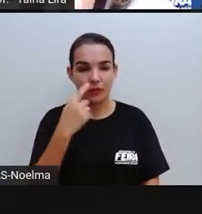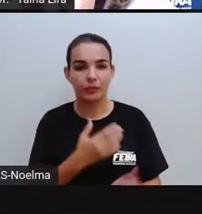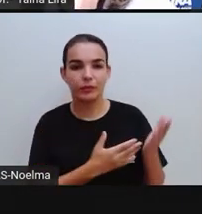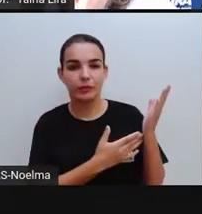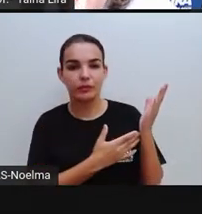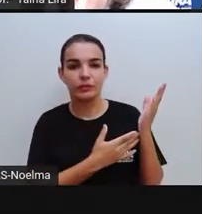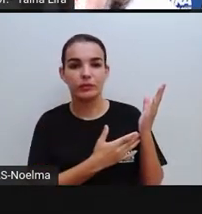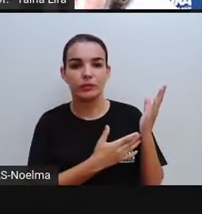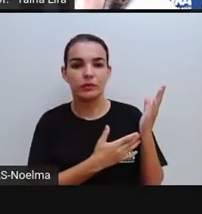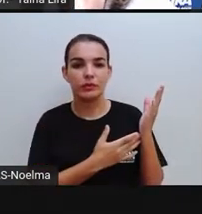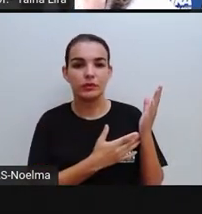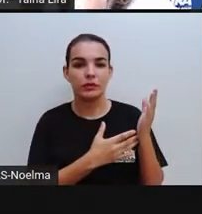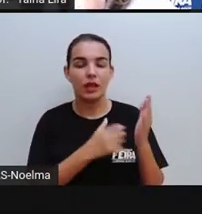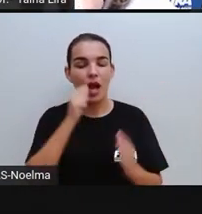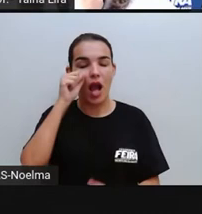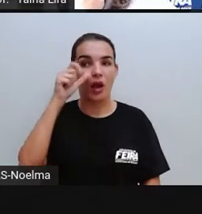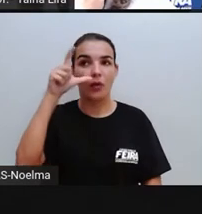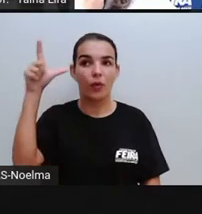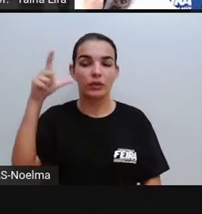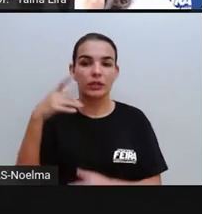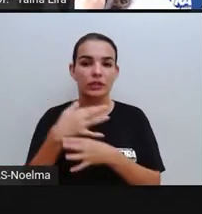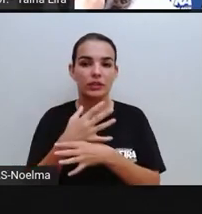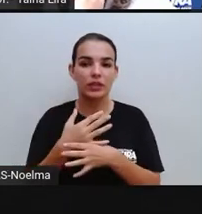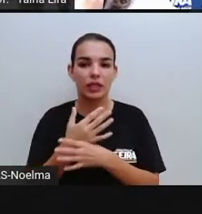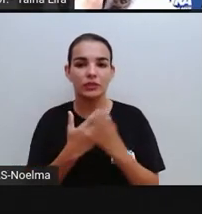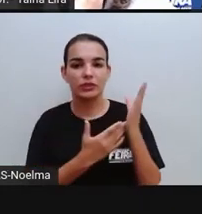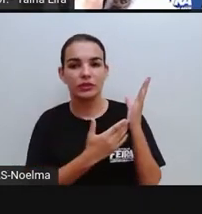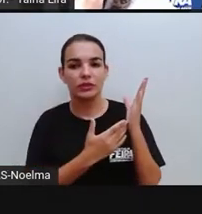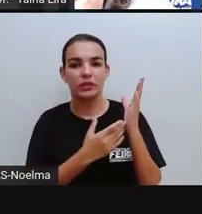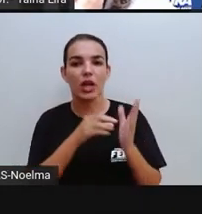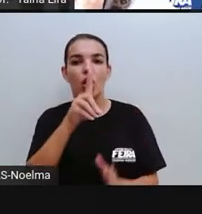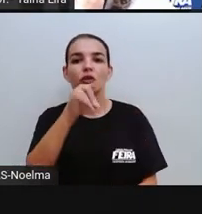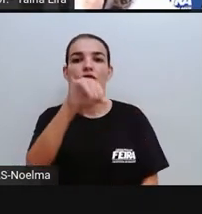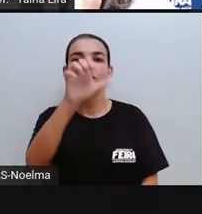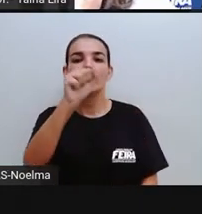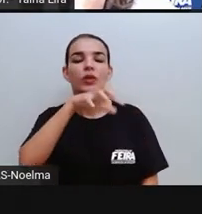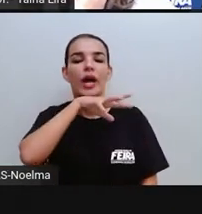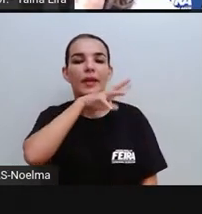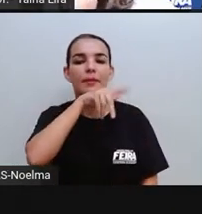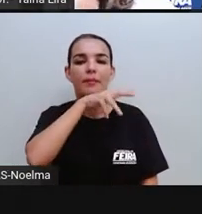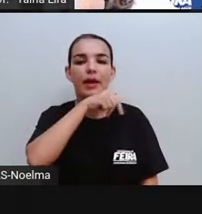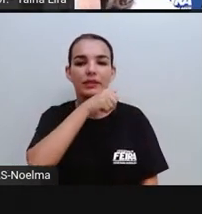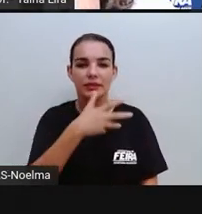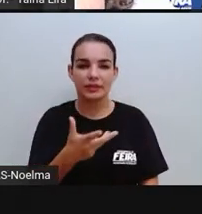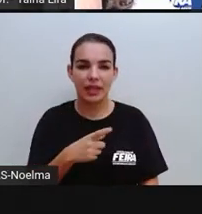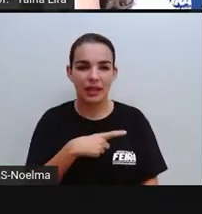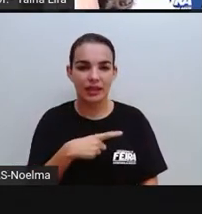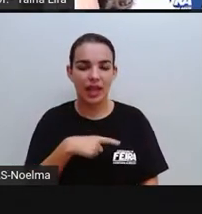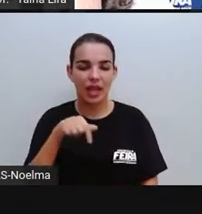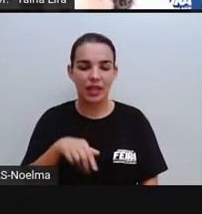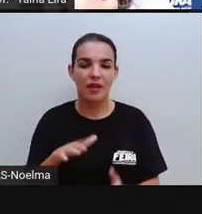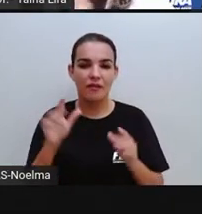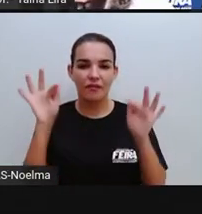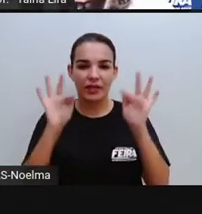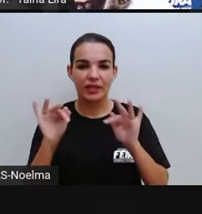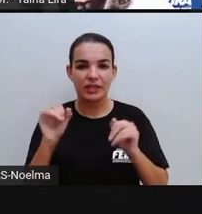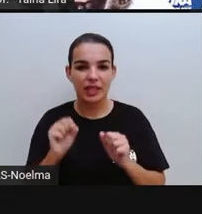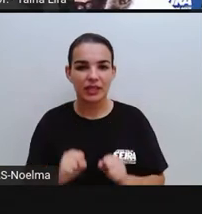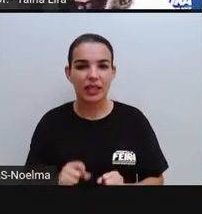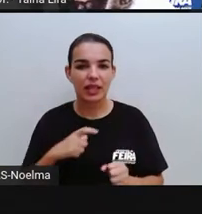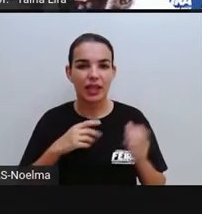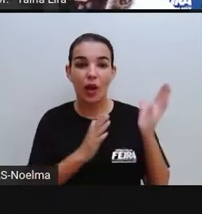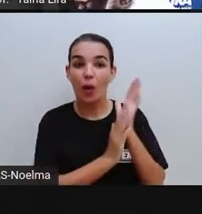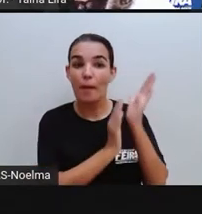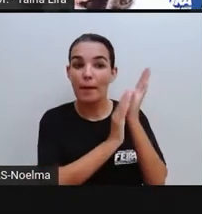do Acordo da Cidade, tá? Falando sobre o Dia dos Animais, que foi comemorado aqui em feira, com palestras